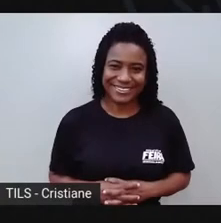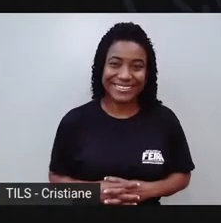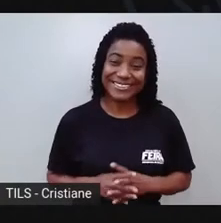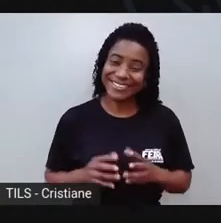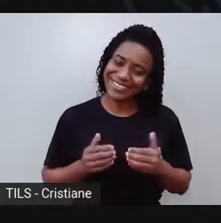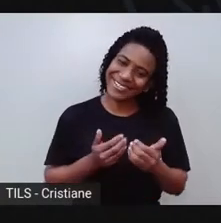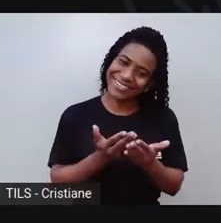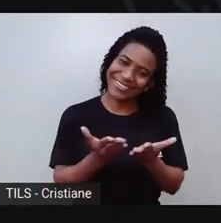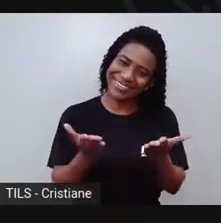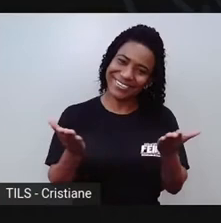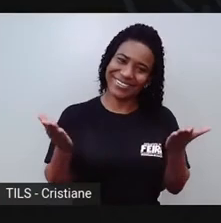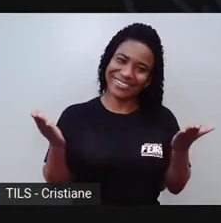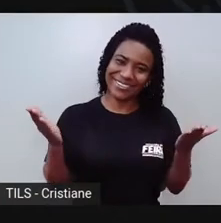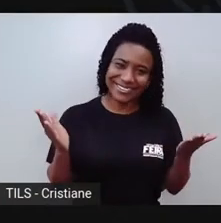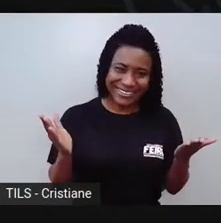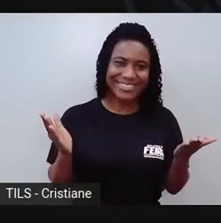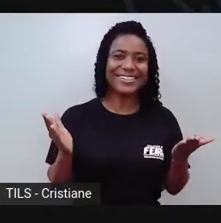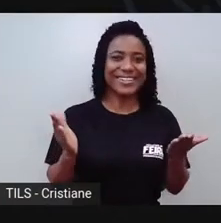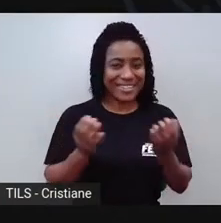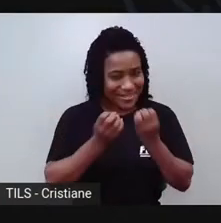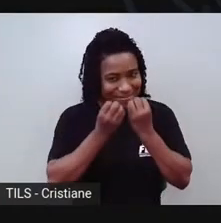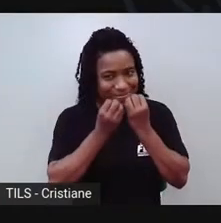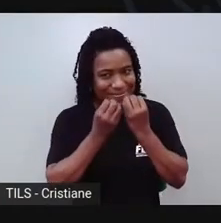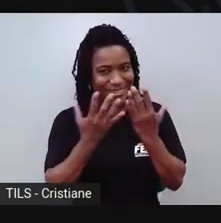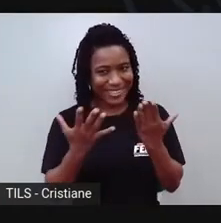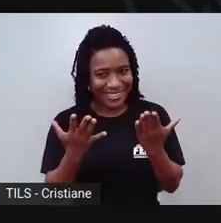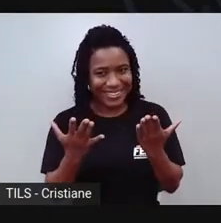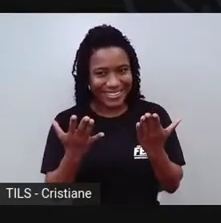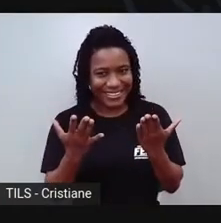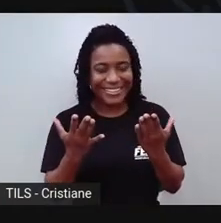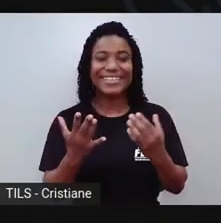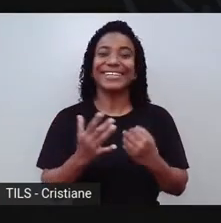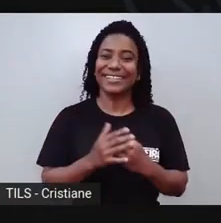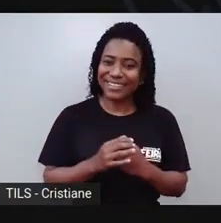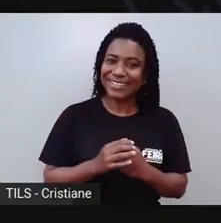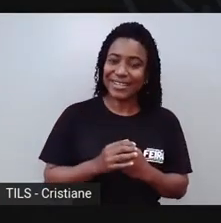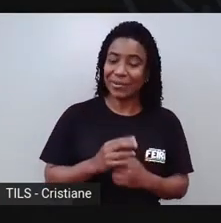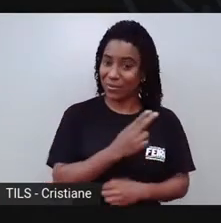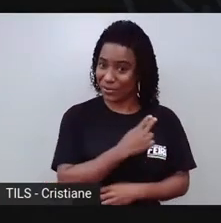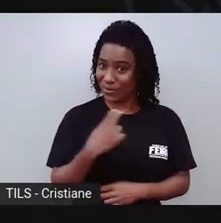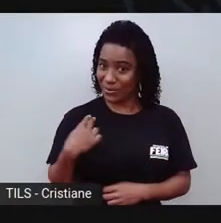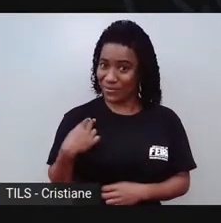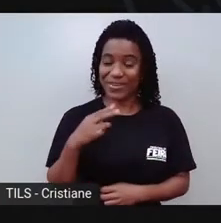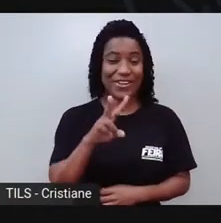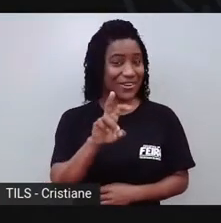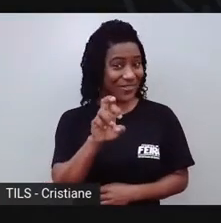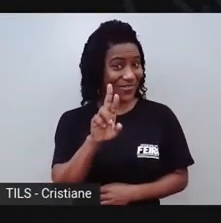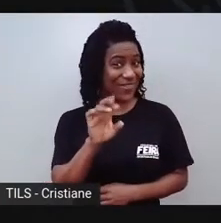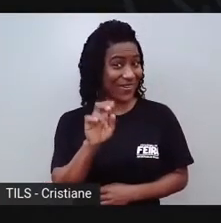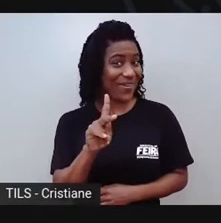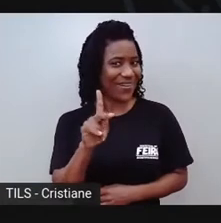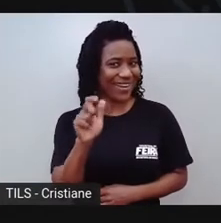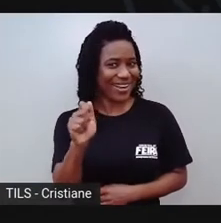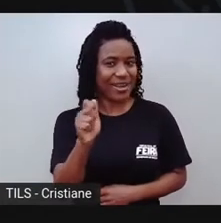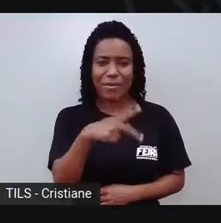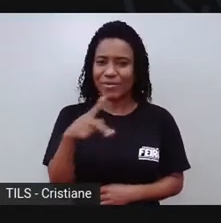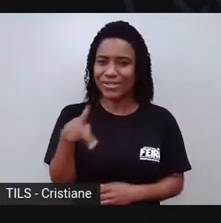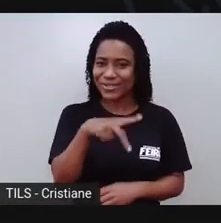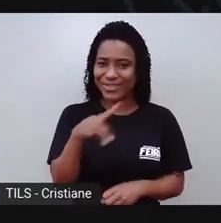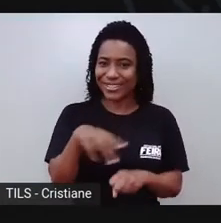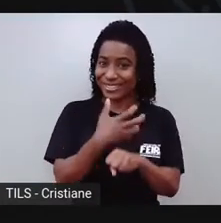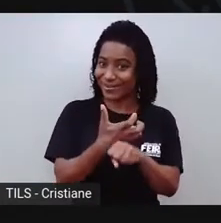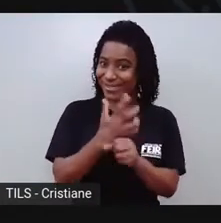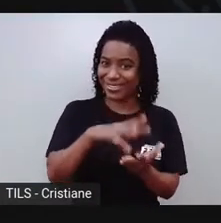Olá, galerinha da educação infantil. Eu sou a Proveroca, professora de artes. Estamos aqui, eu e a